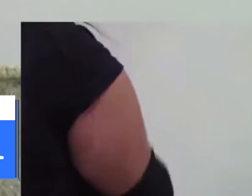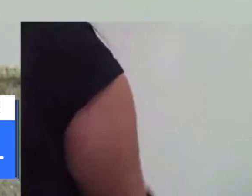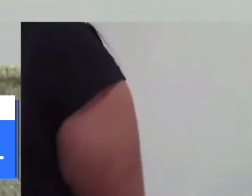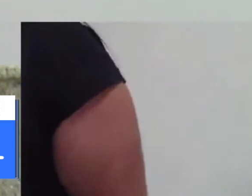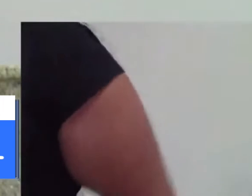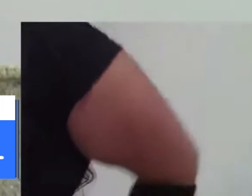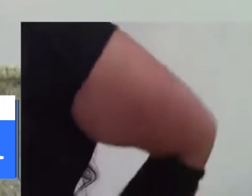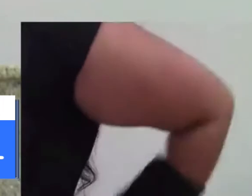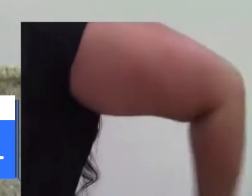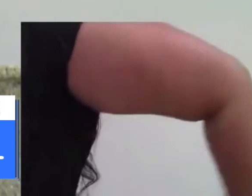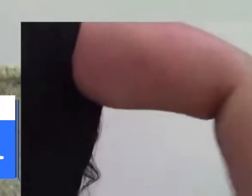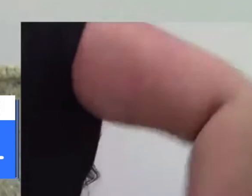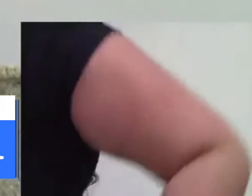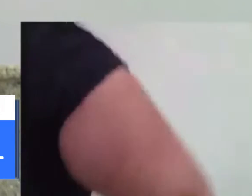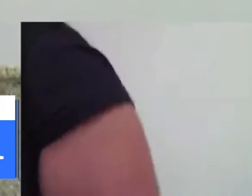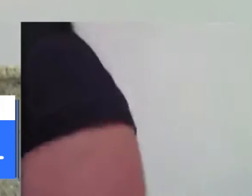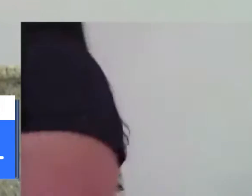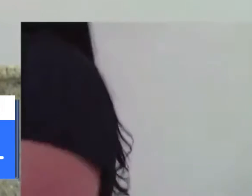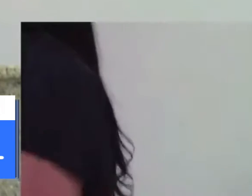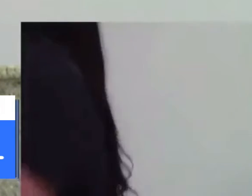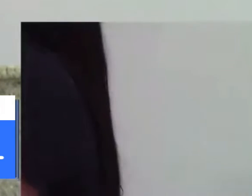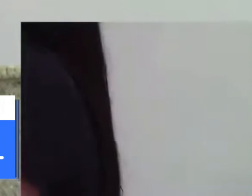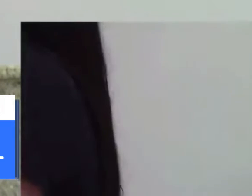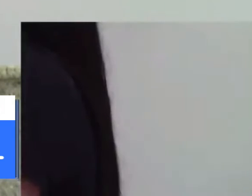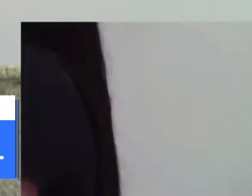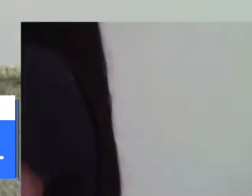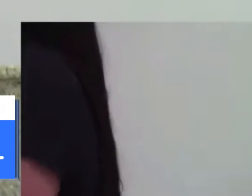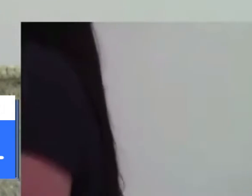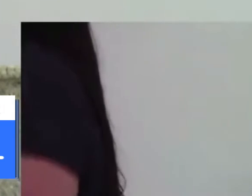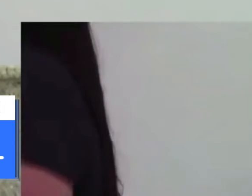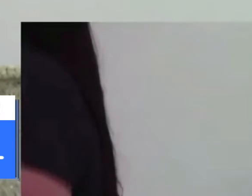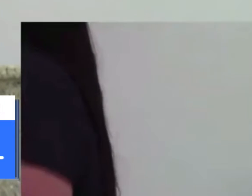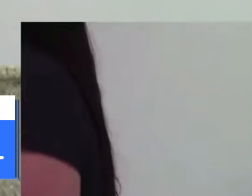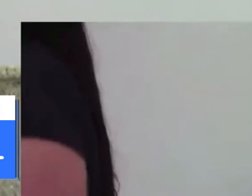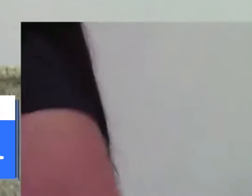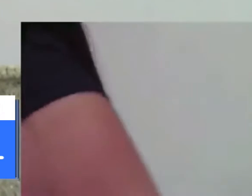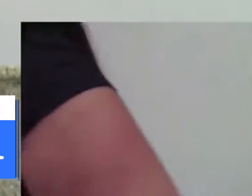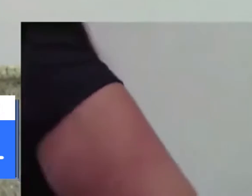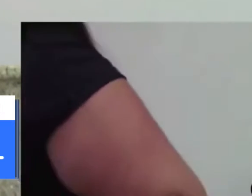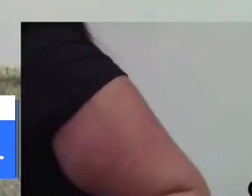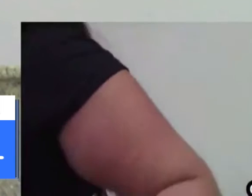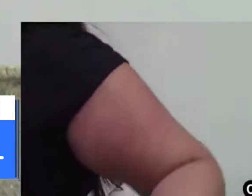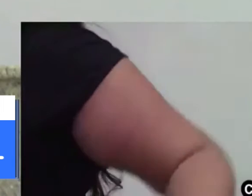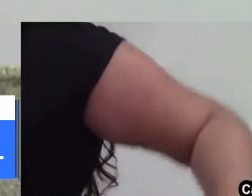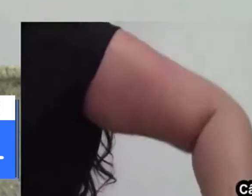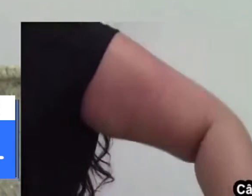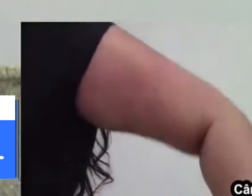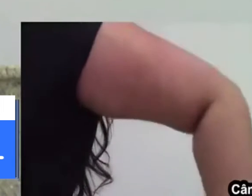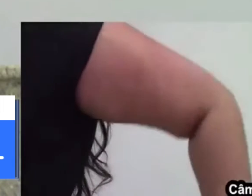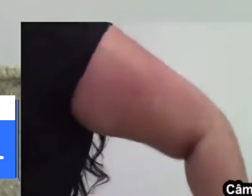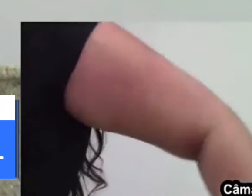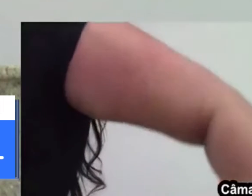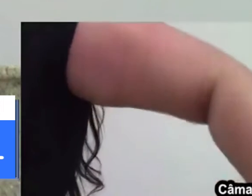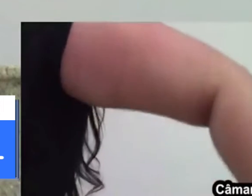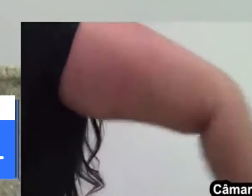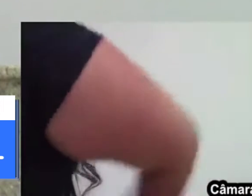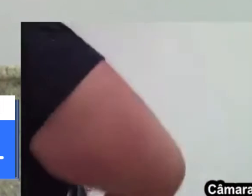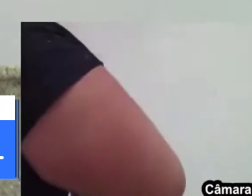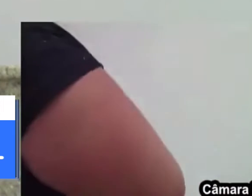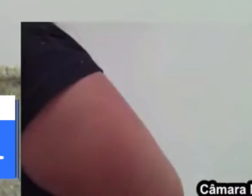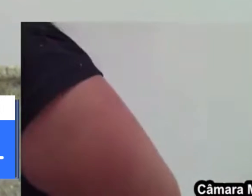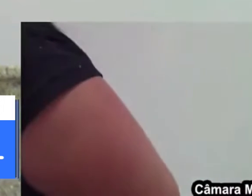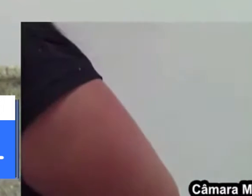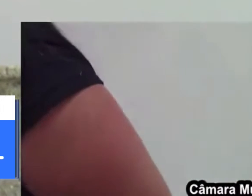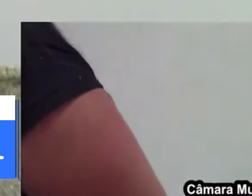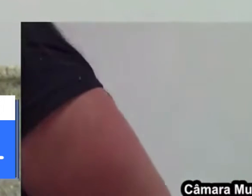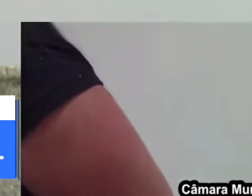hoje nós temos o Raul X 24 horas, de domingo a domingo. Então, só sabe a importância quem trabalha, e